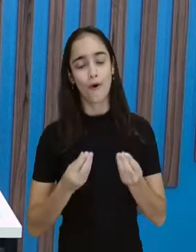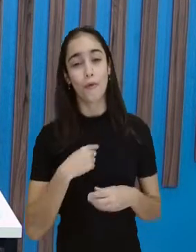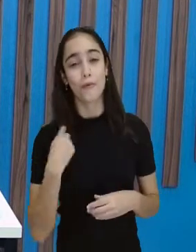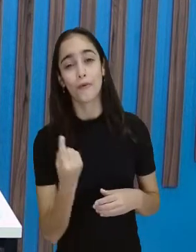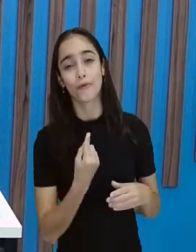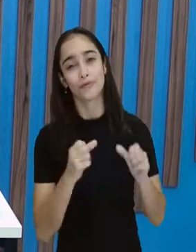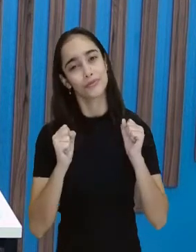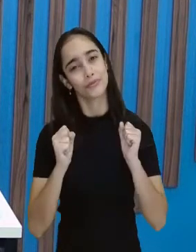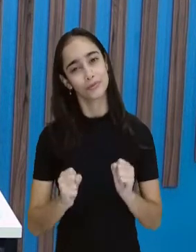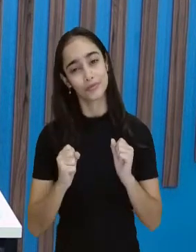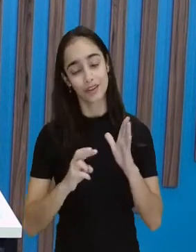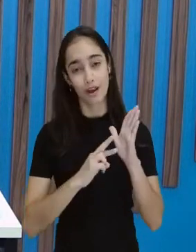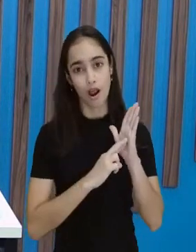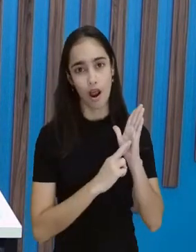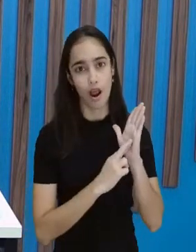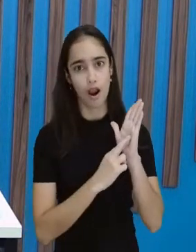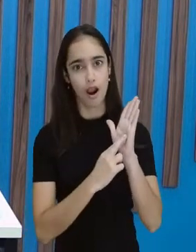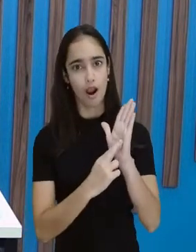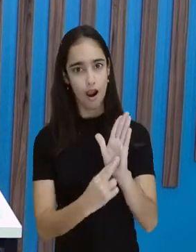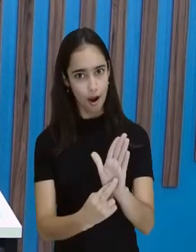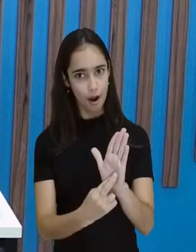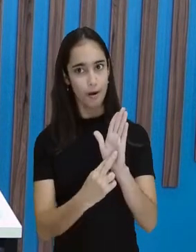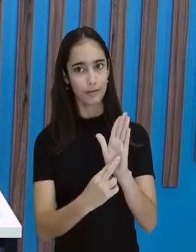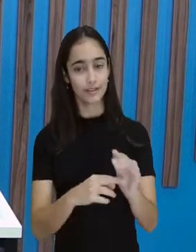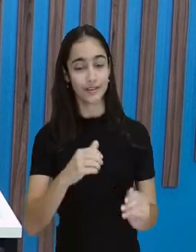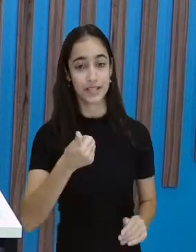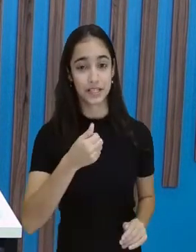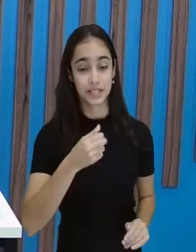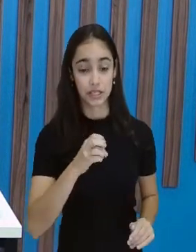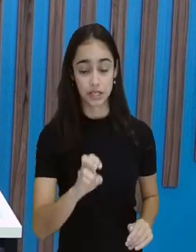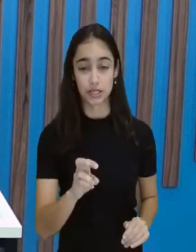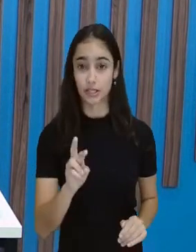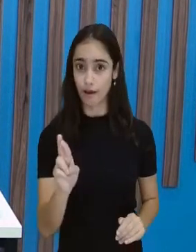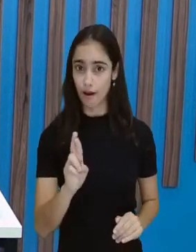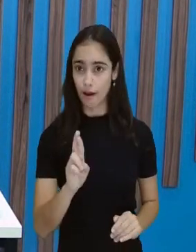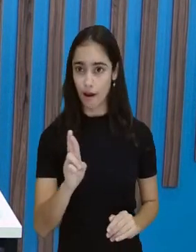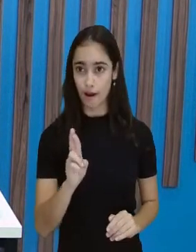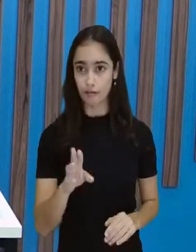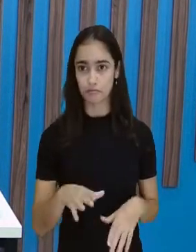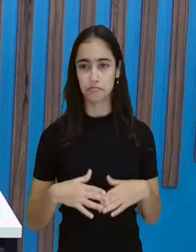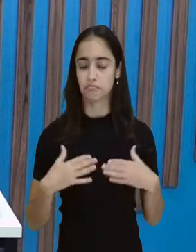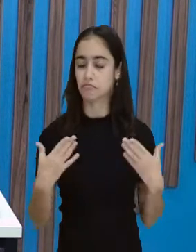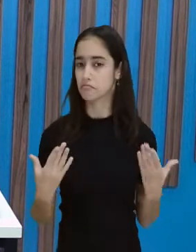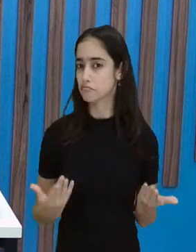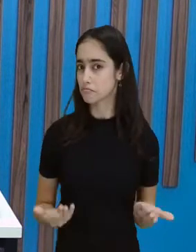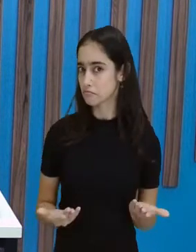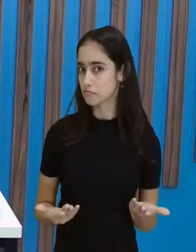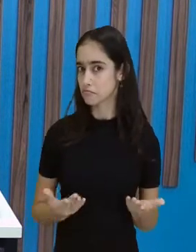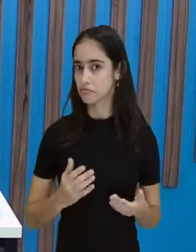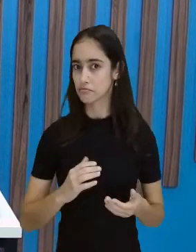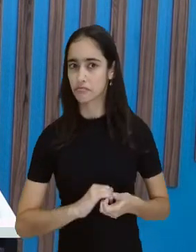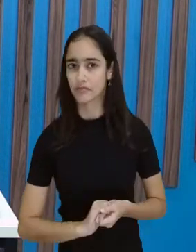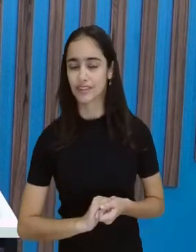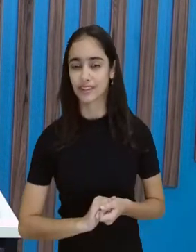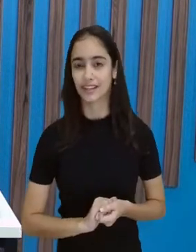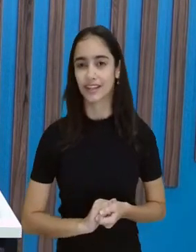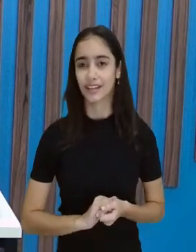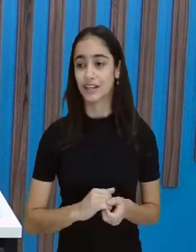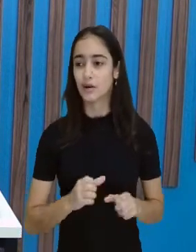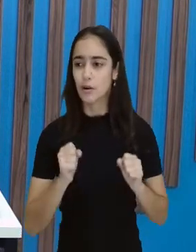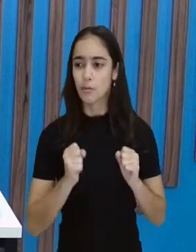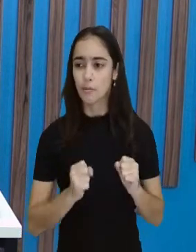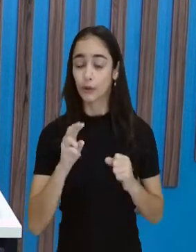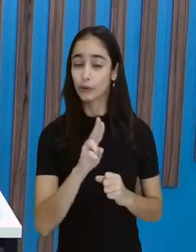Eu pegaria, ó, uma cédula de 10 reais e uma cédula de 5. Olha aqui, ó.